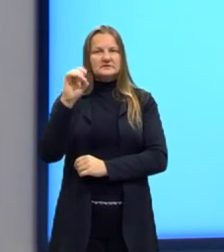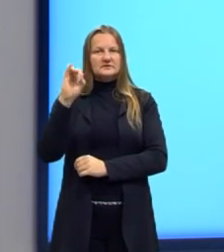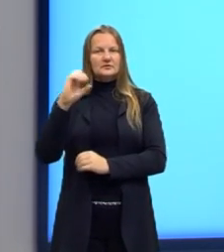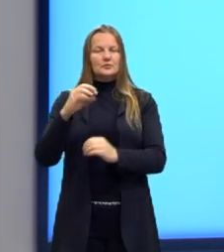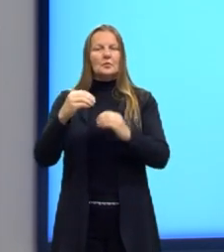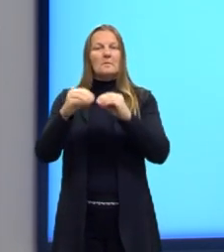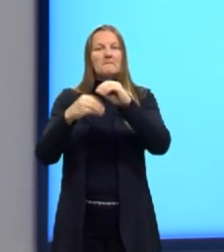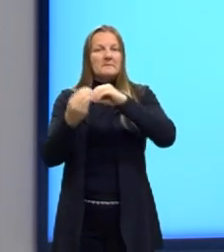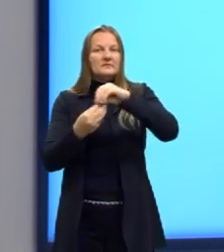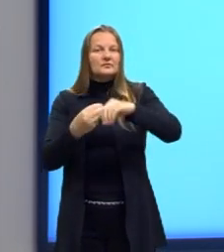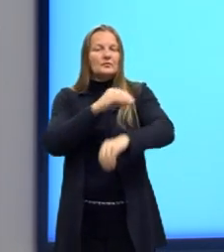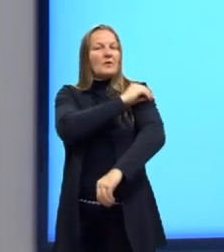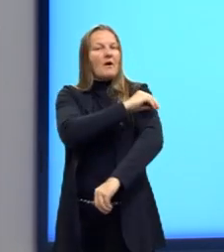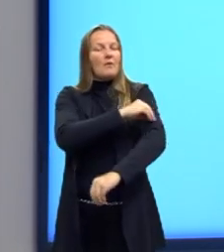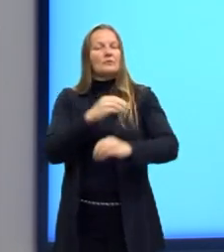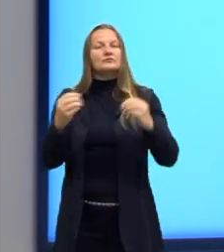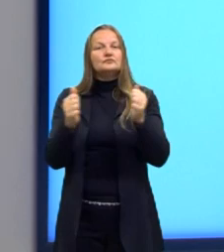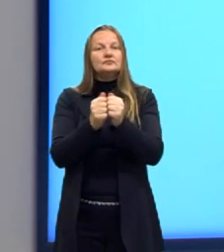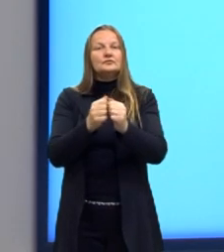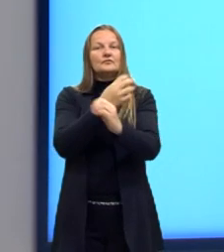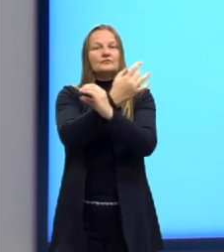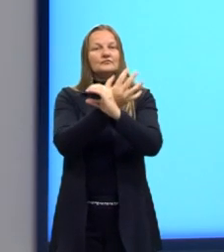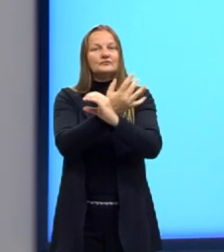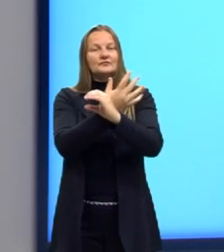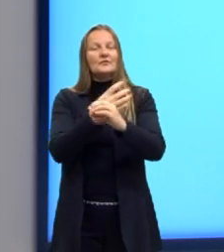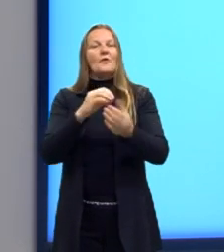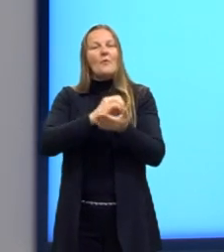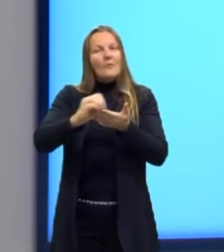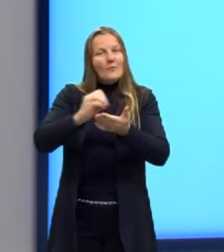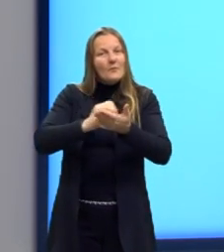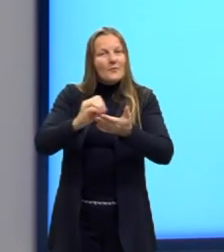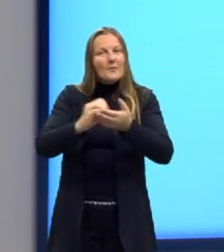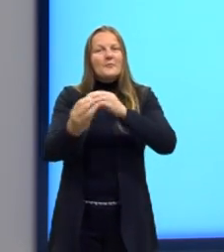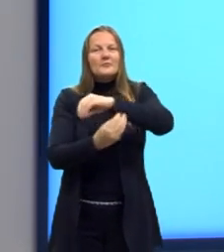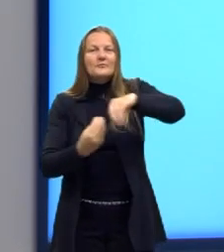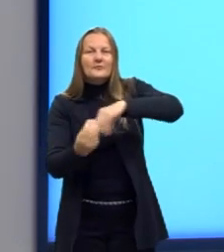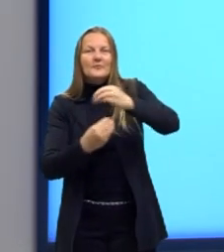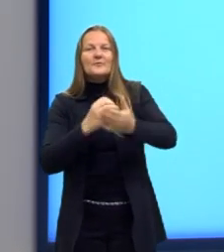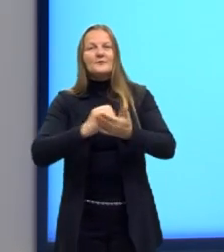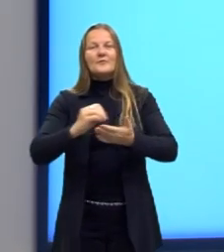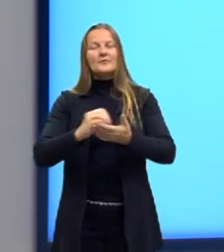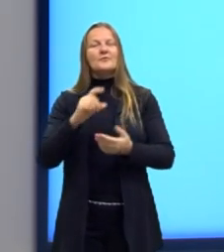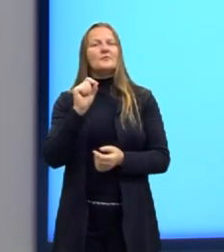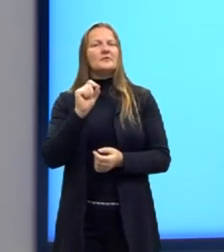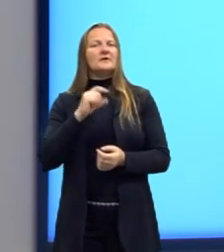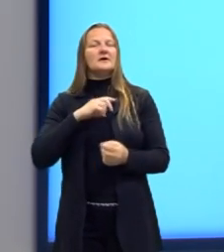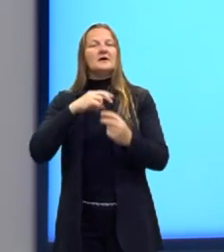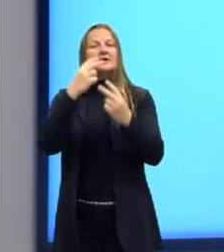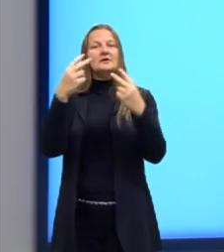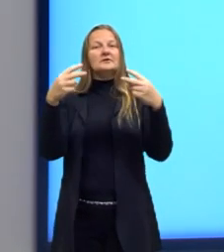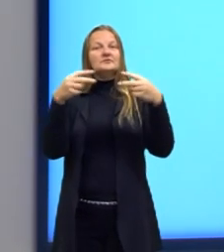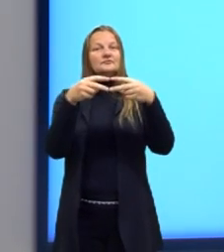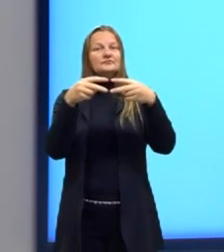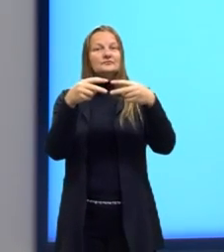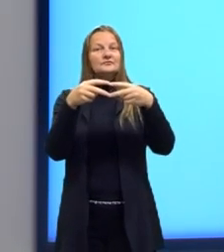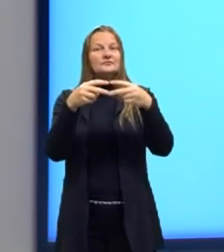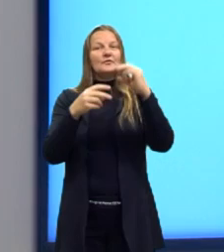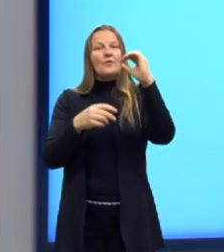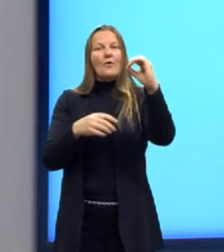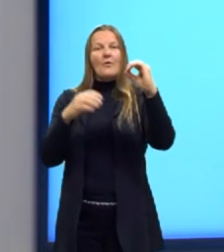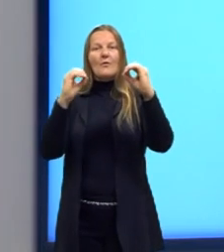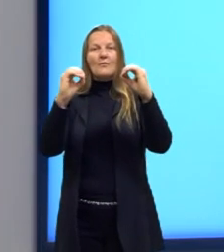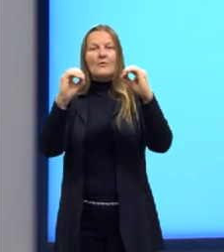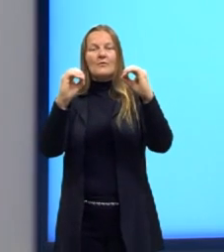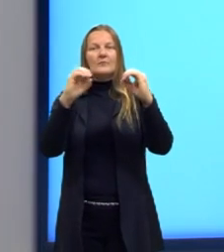álcool, eu formo um composto orgânico que vai ter a dupla O, né, a